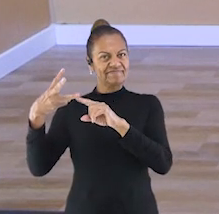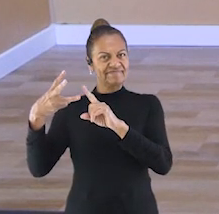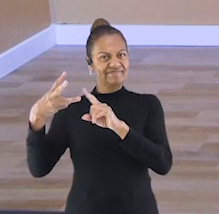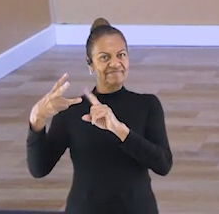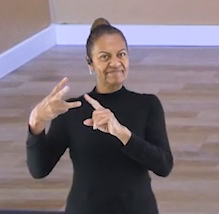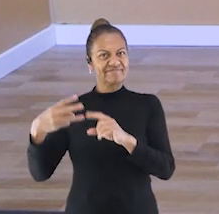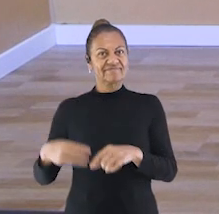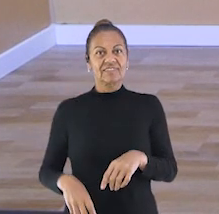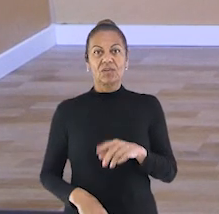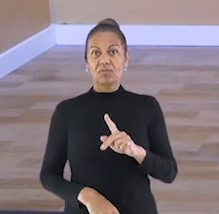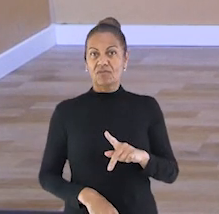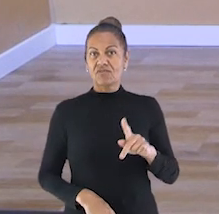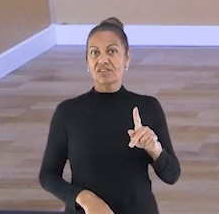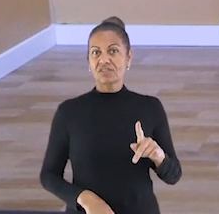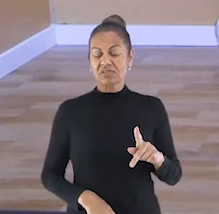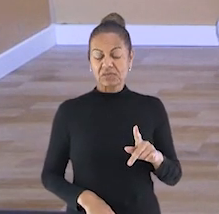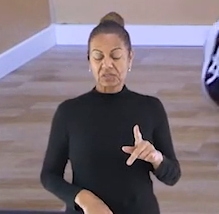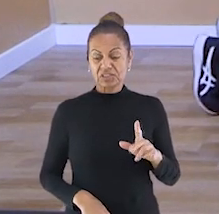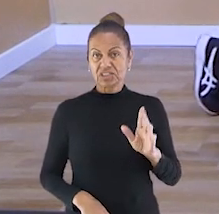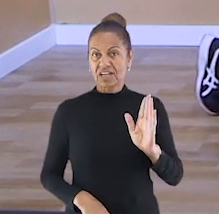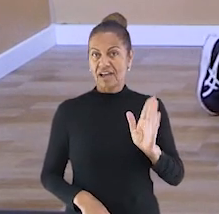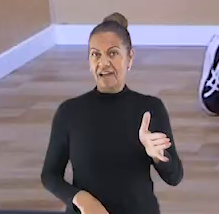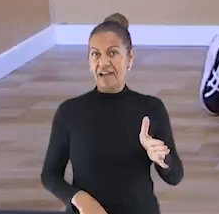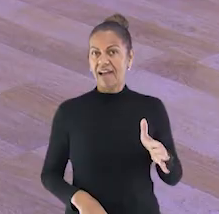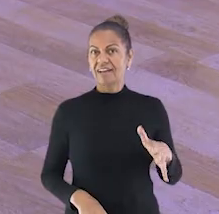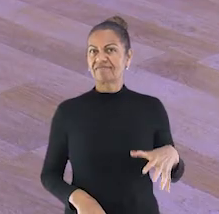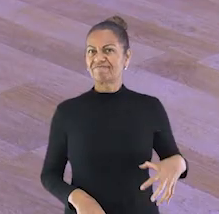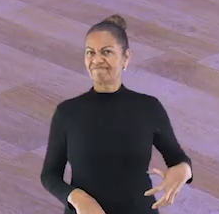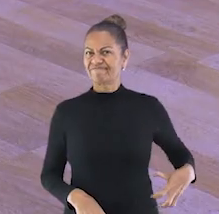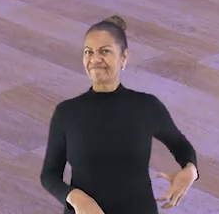Professor Antônio já está sentindo, hein? Vamos lá.